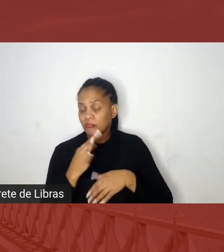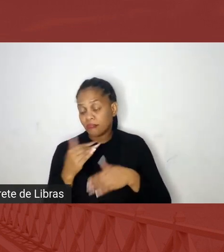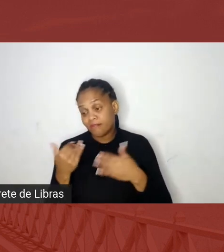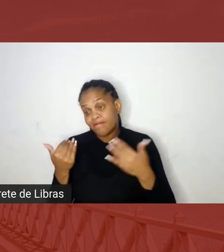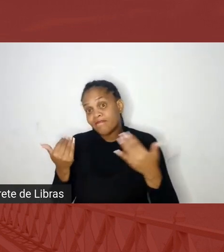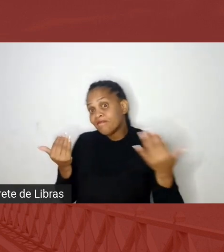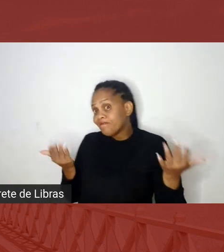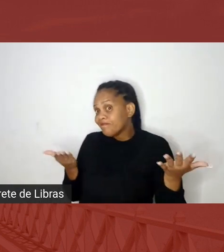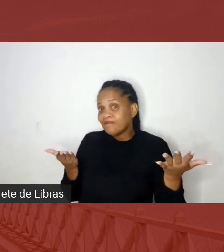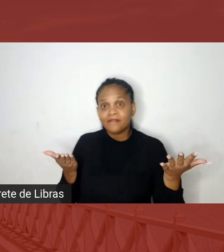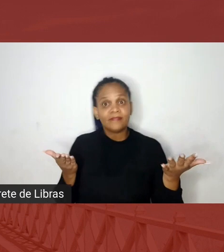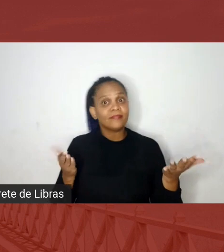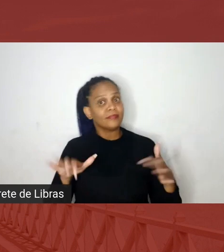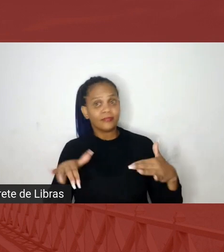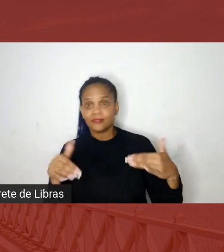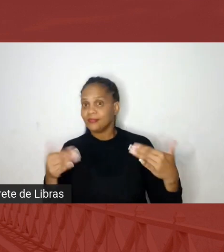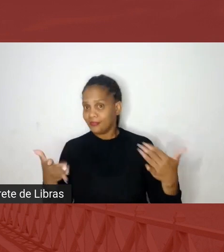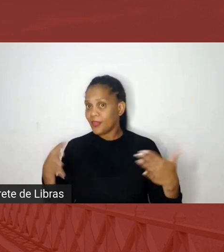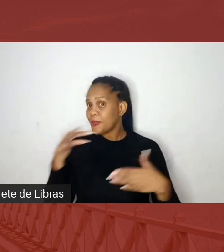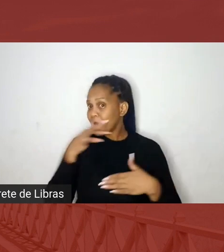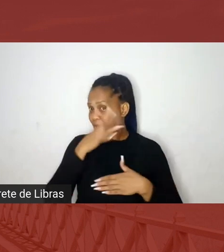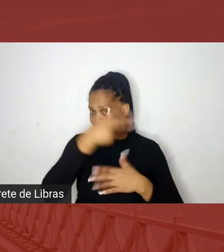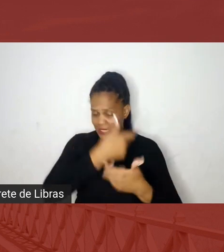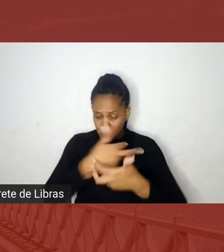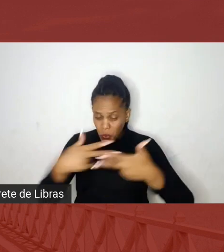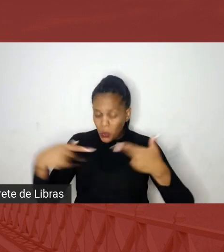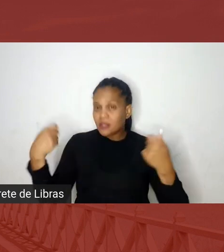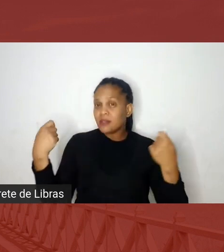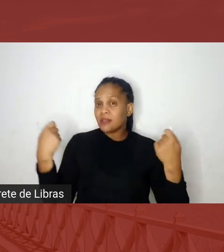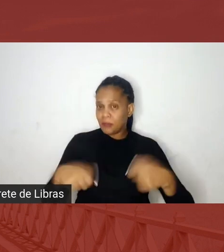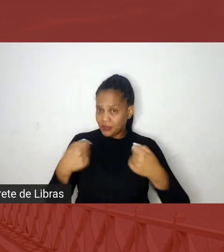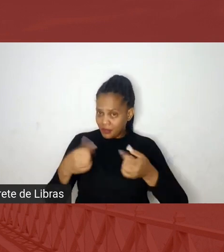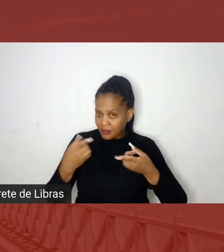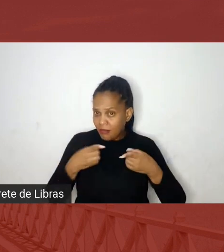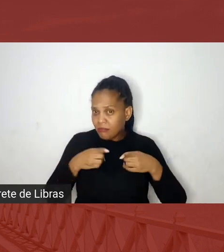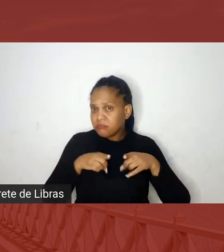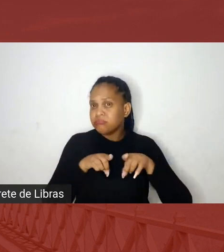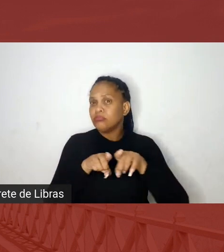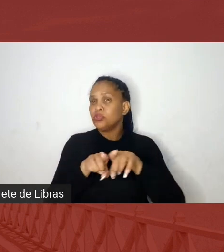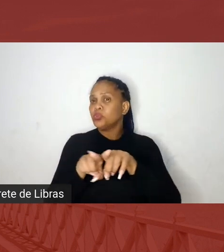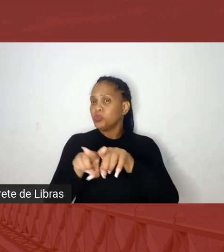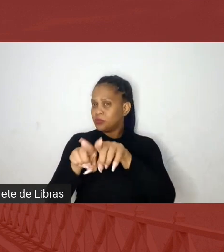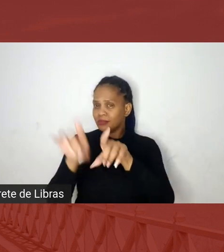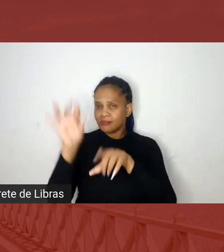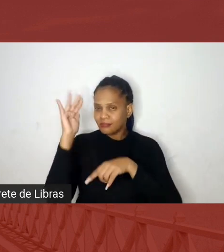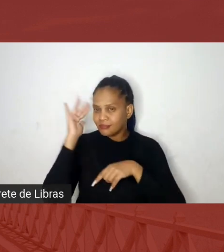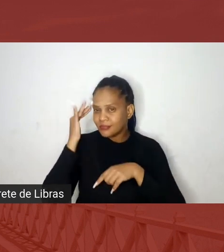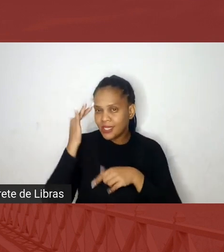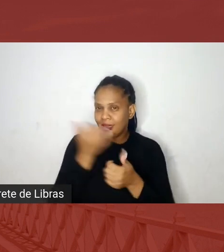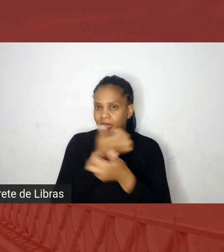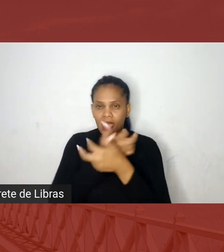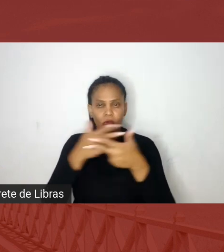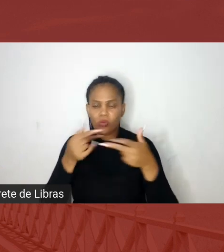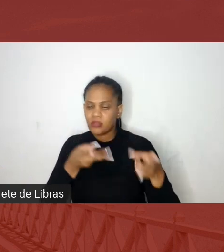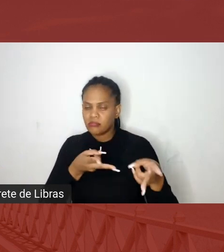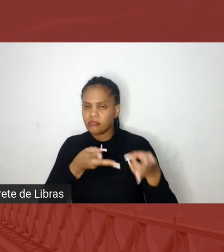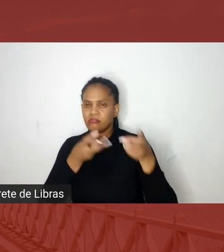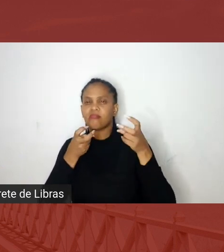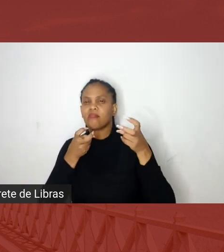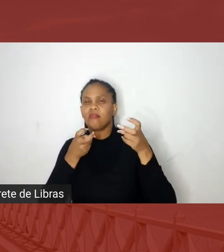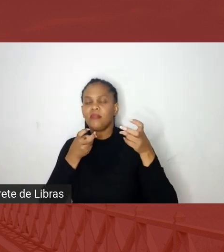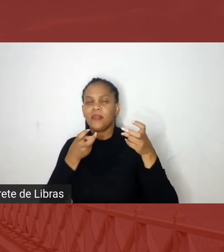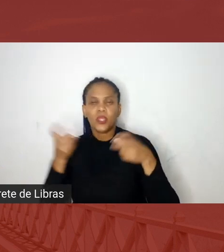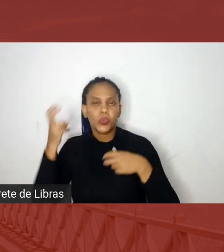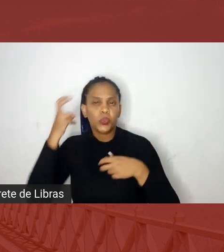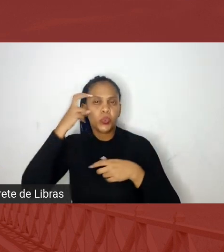então, a gente tem, eu acho que tem que as coisas, que caminhar junto, tá entendendo, porque essa coisa do, dessa sacação, a cultura, arte